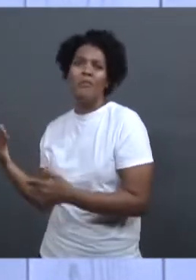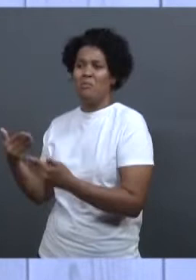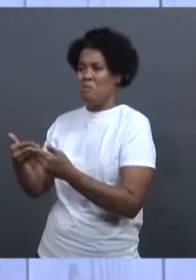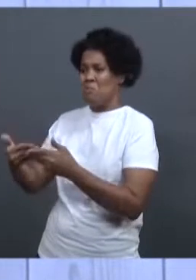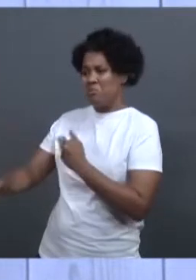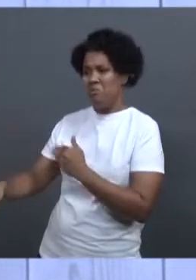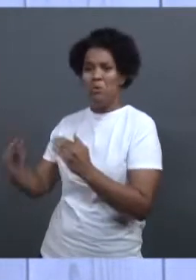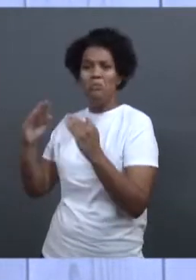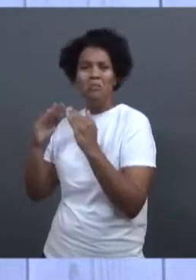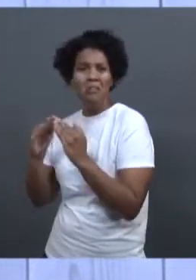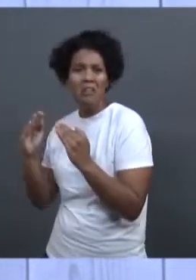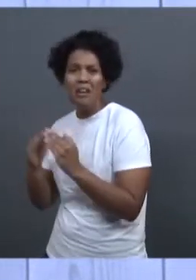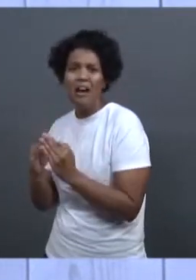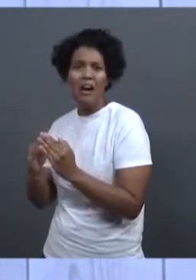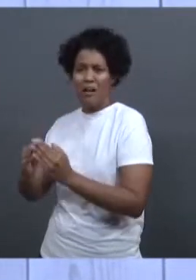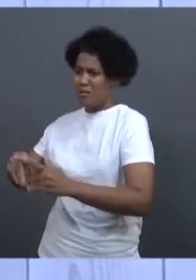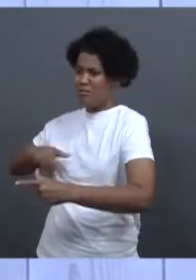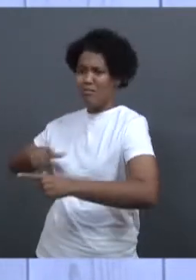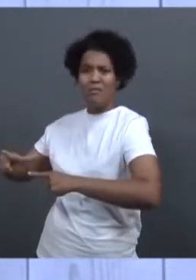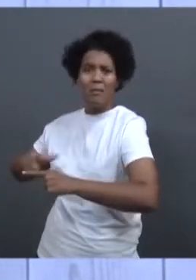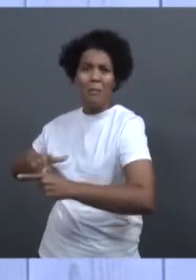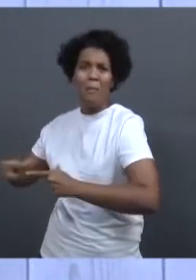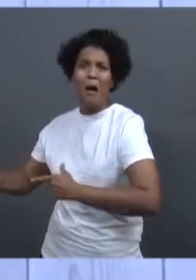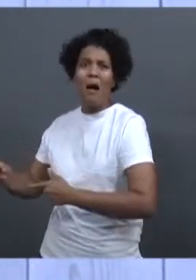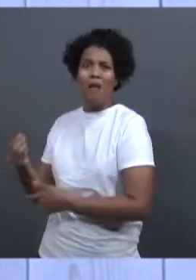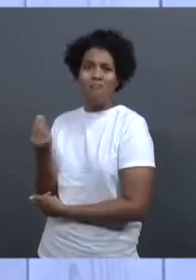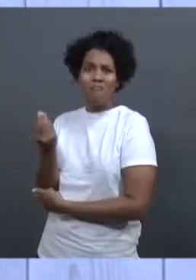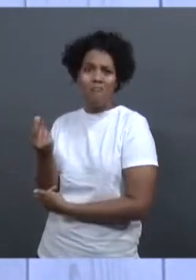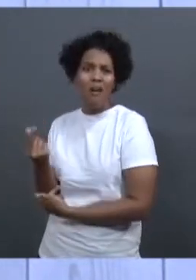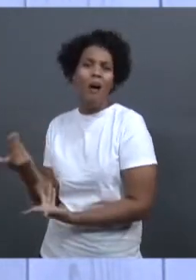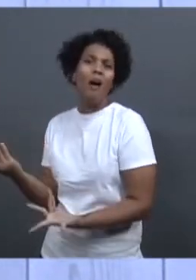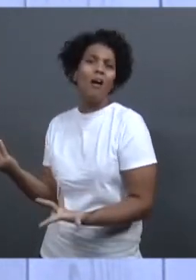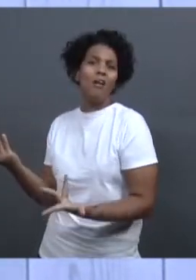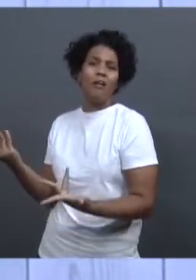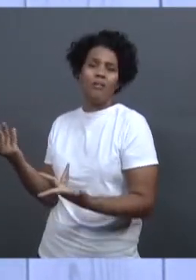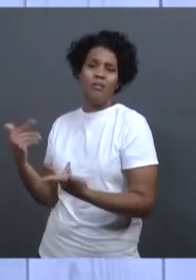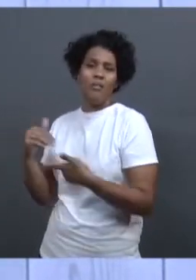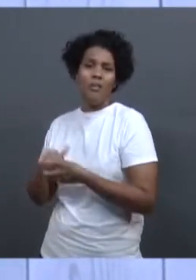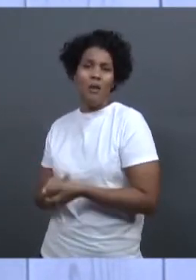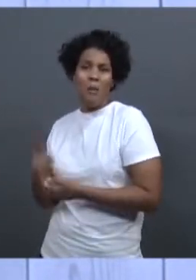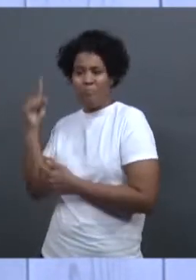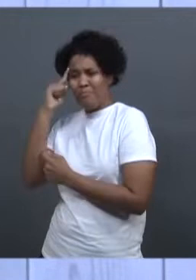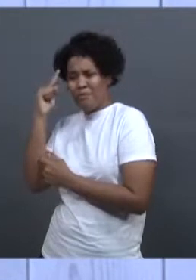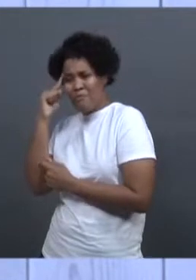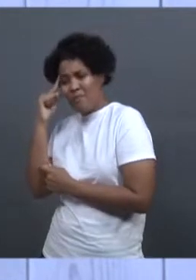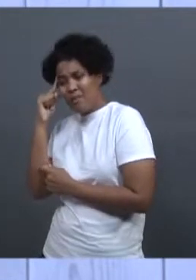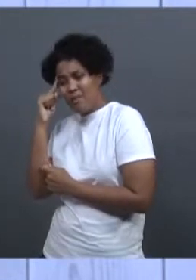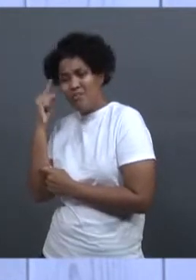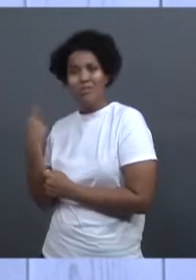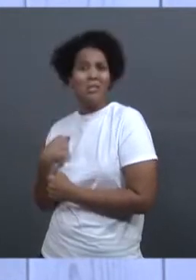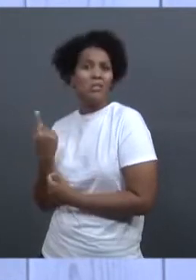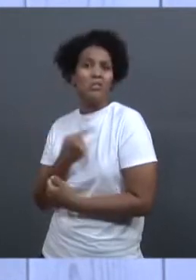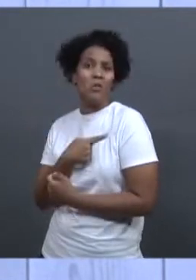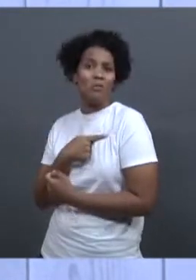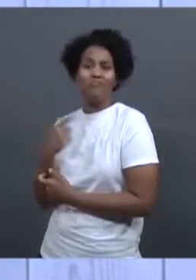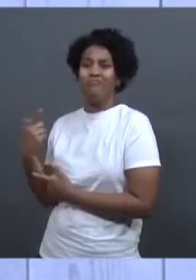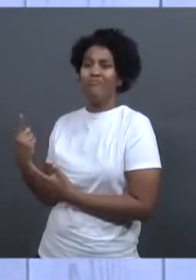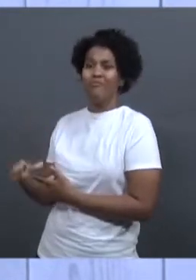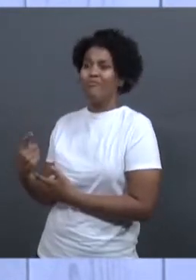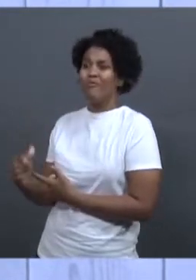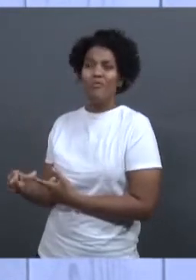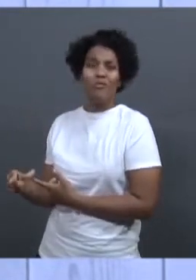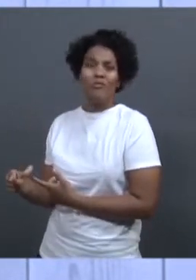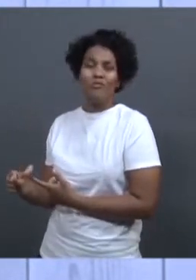que perderam trabalho, perderam renda. E eu penso que nós não aprendemos efetivamente com esse